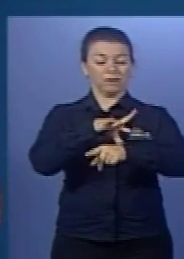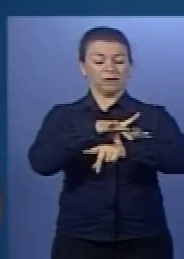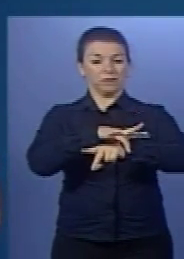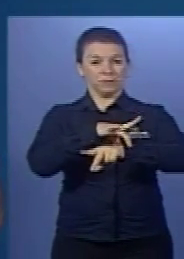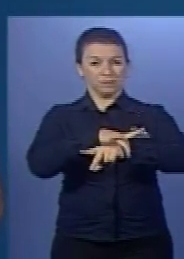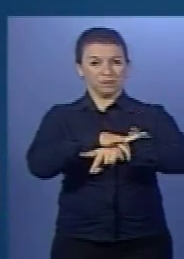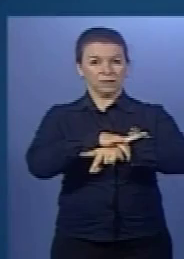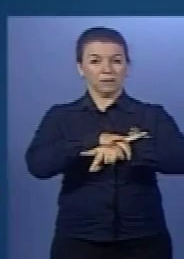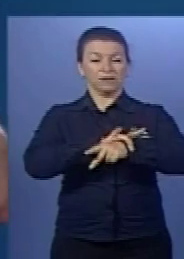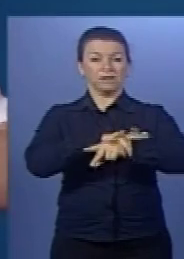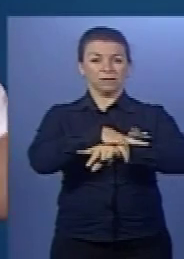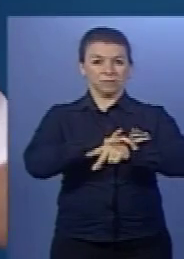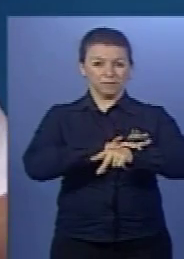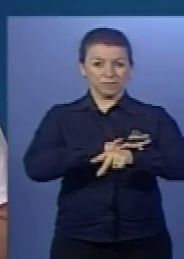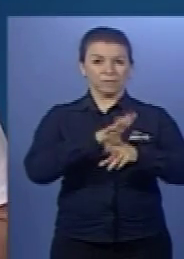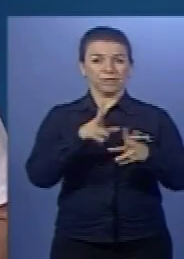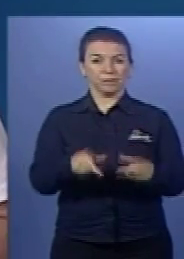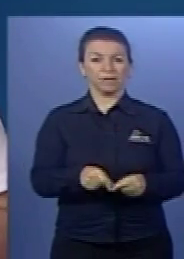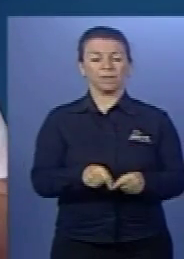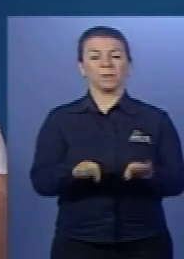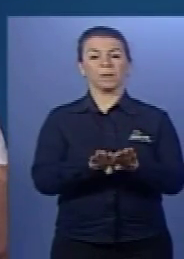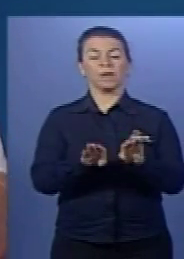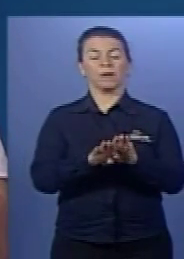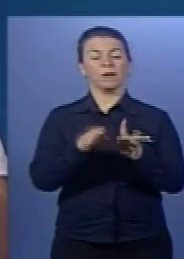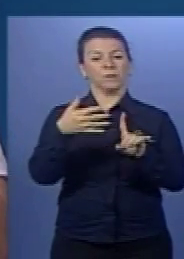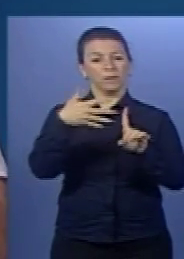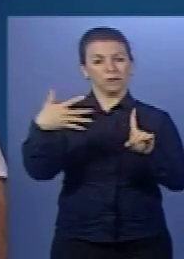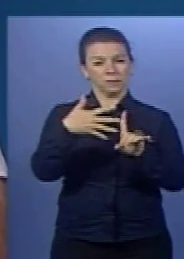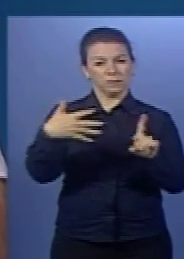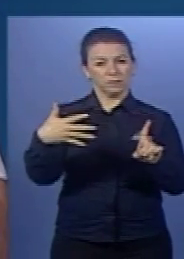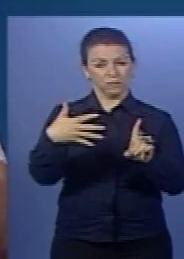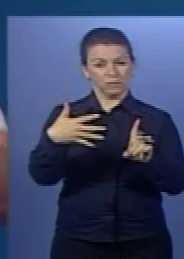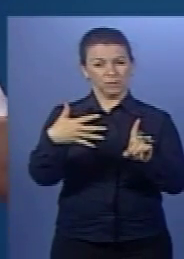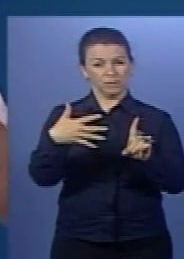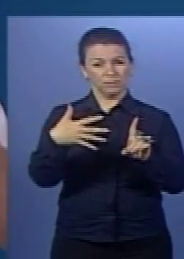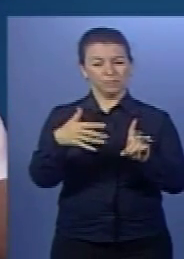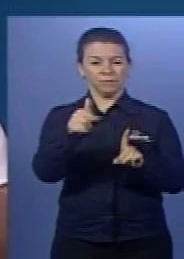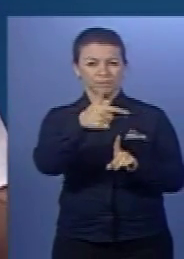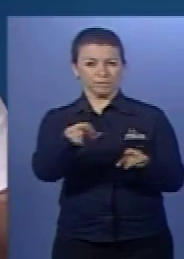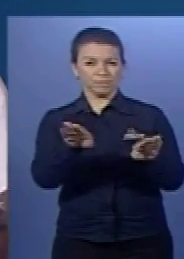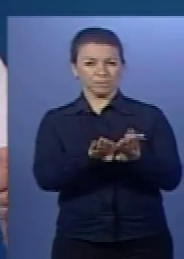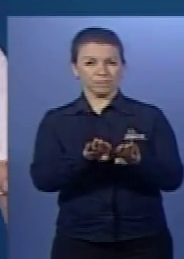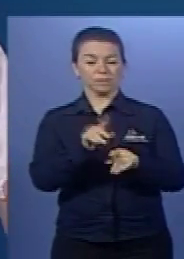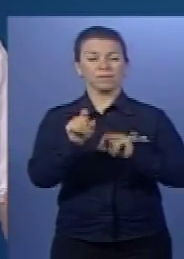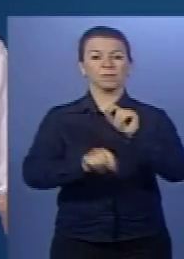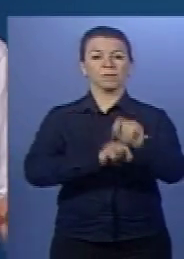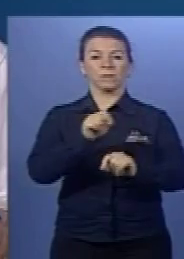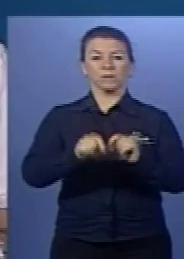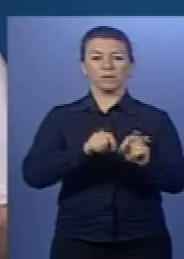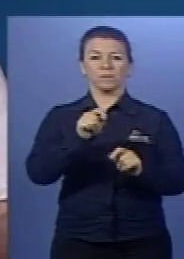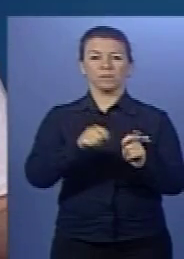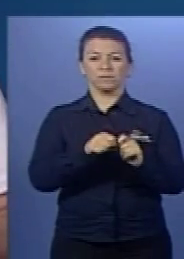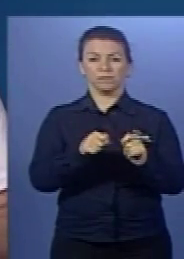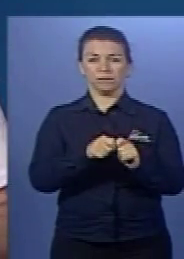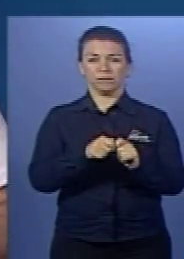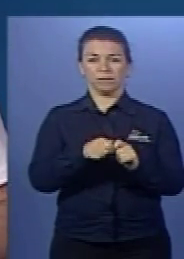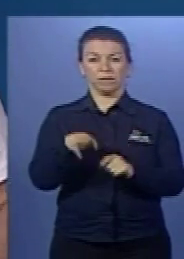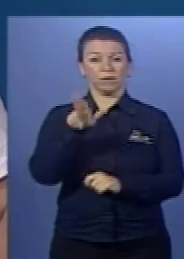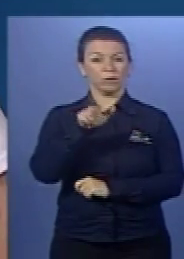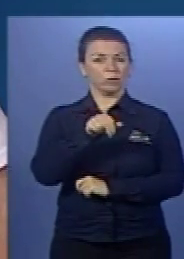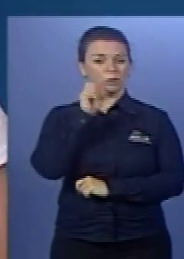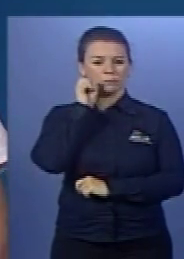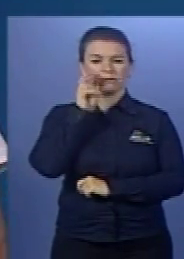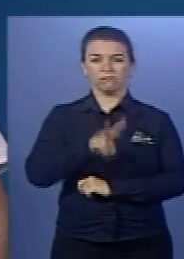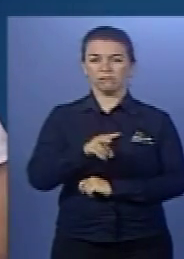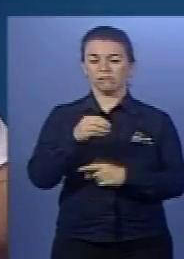zika, chikungunya e a síndrome Guillain-Barré. Ou seja, essa temática da saúde e da proteção da profilaxia nunca foi